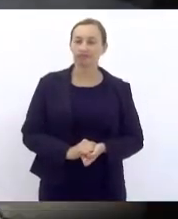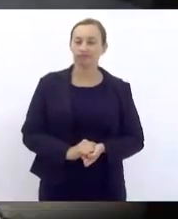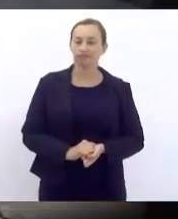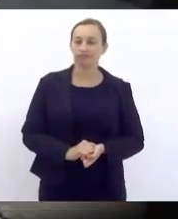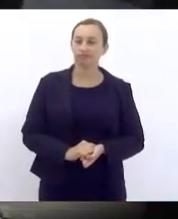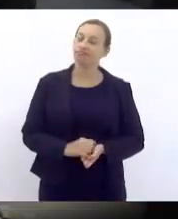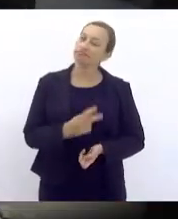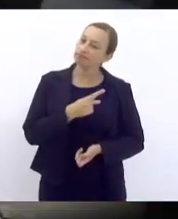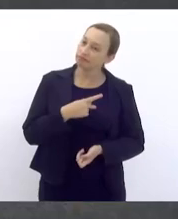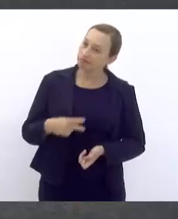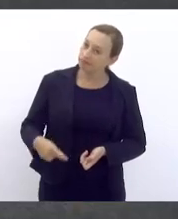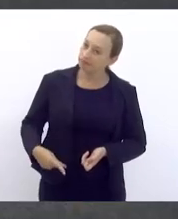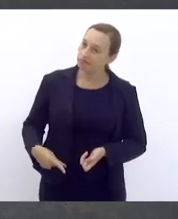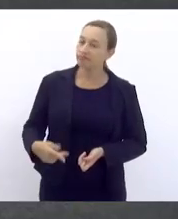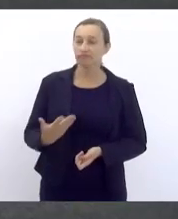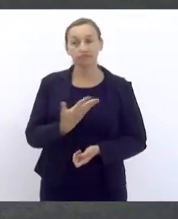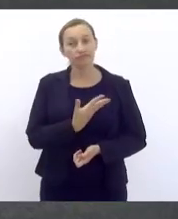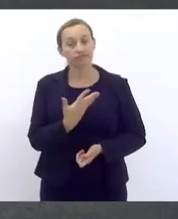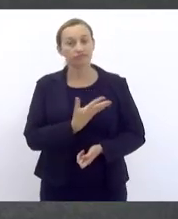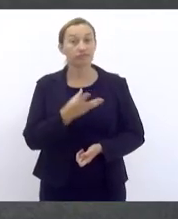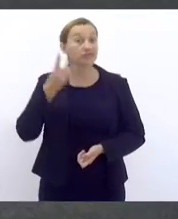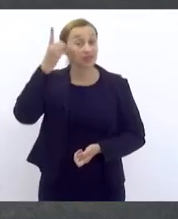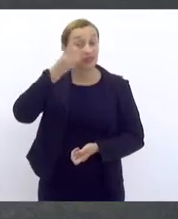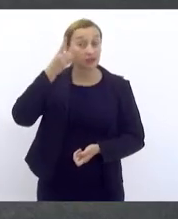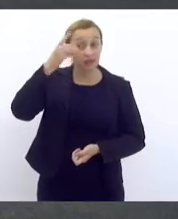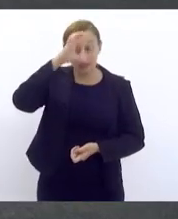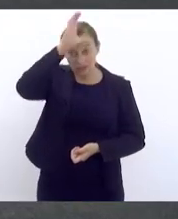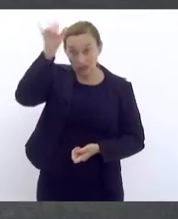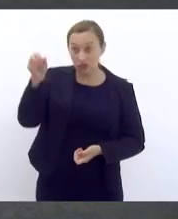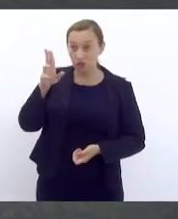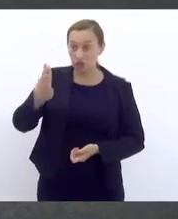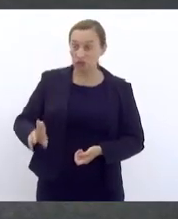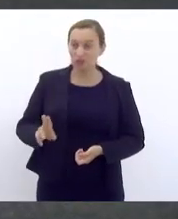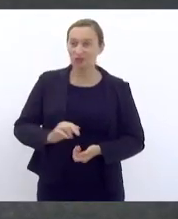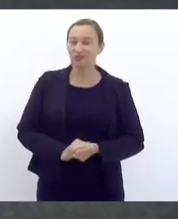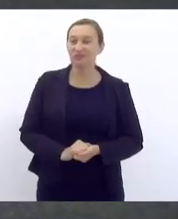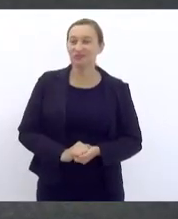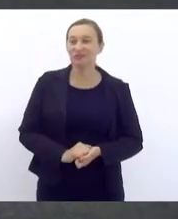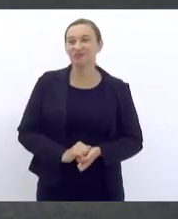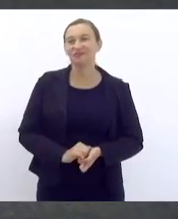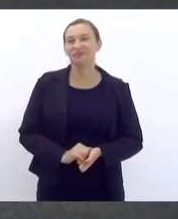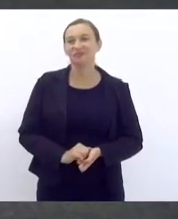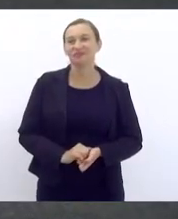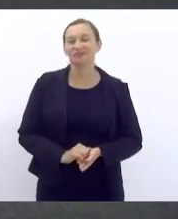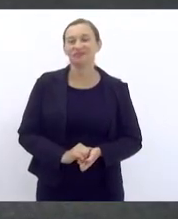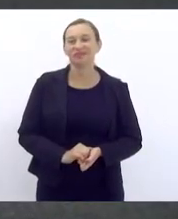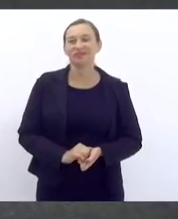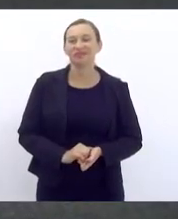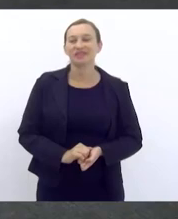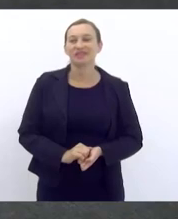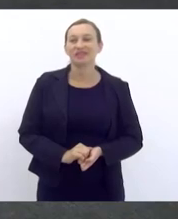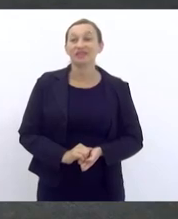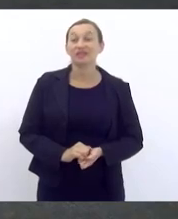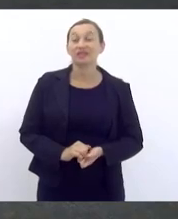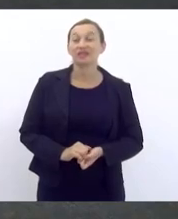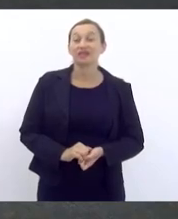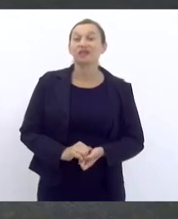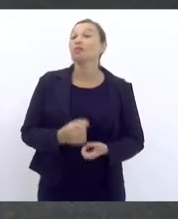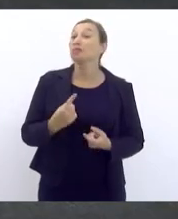presidenta, deputada Tiaju, agradeço meus pares, as comissões também que analisaram esse projeto. Porque,